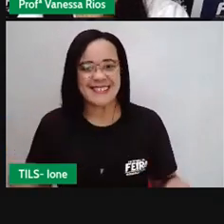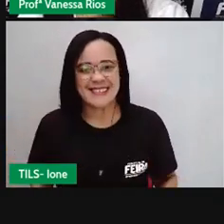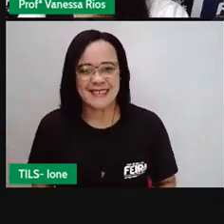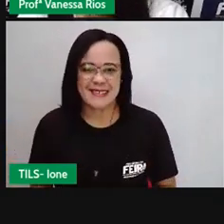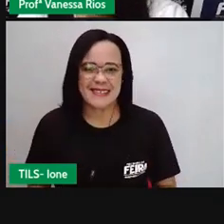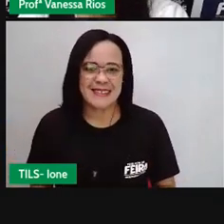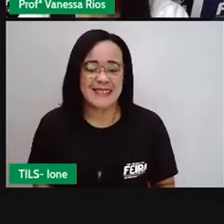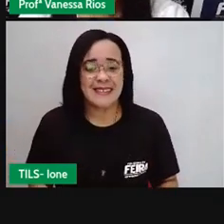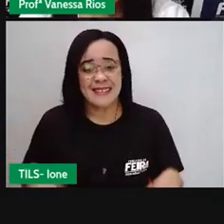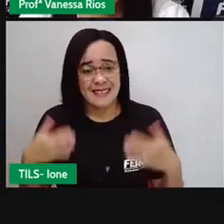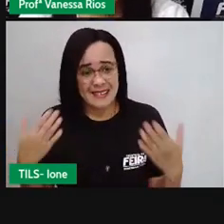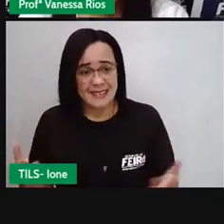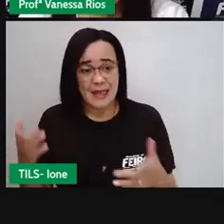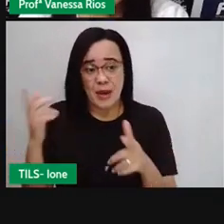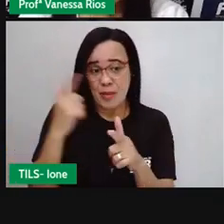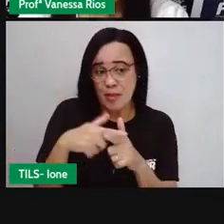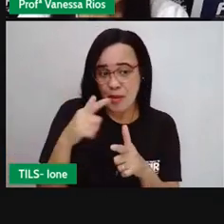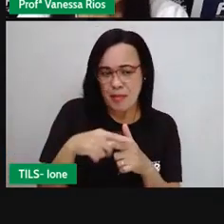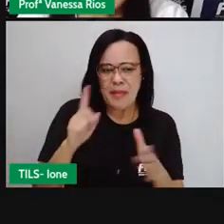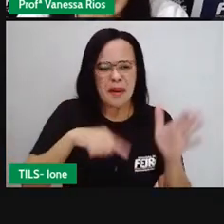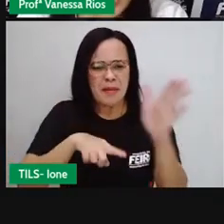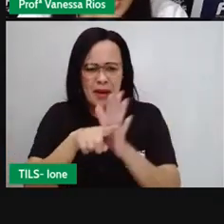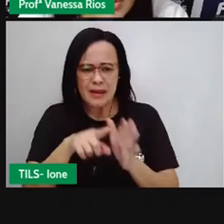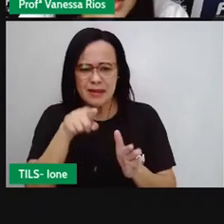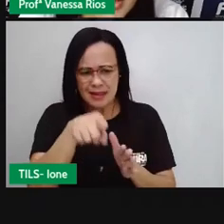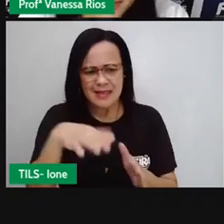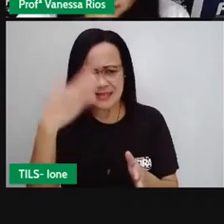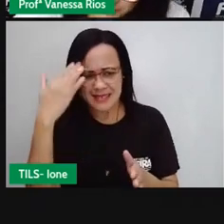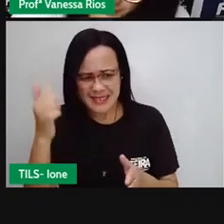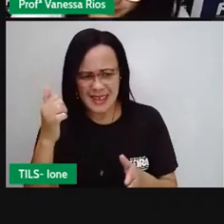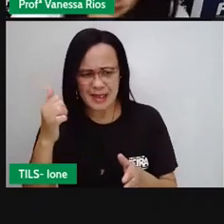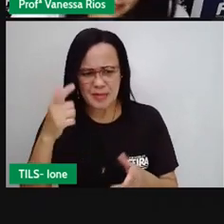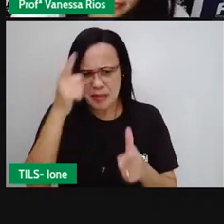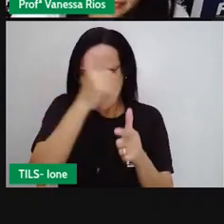sabem como resolver problemas matemáticos?